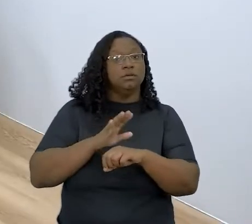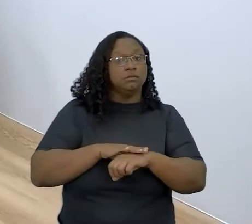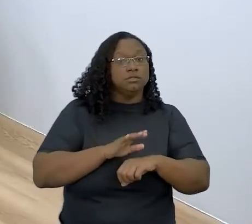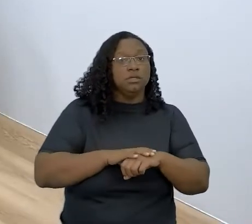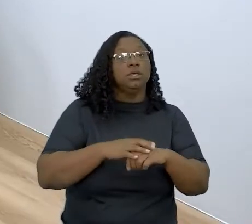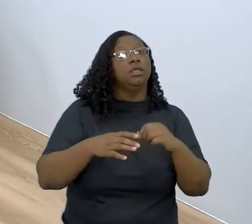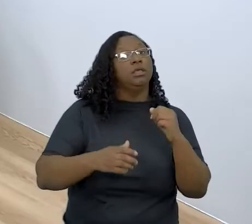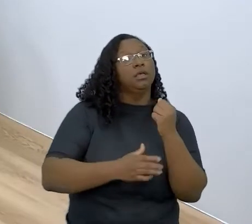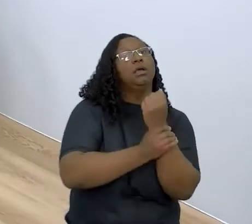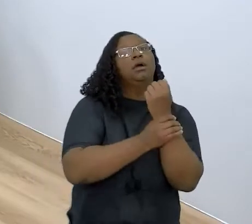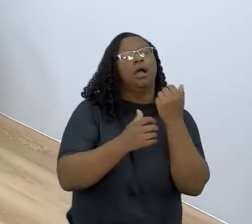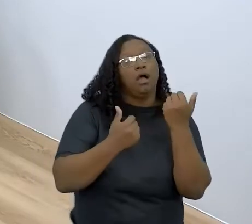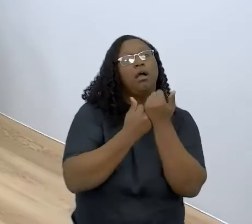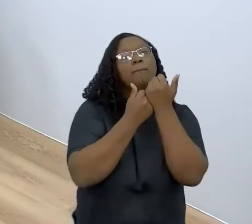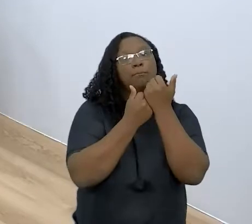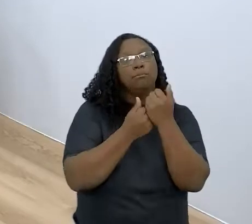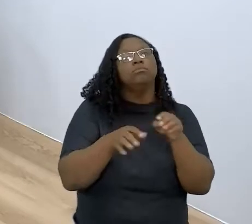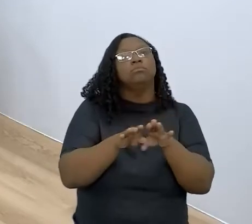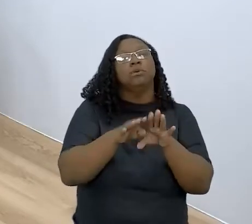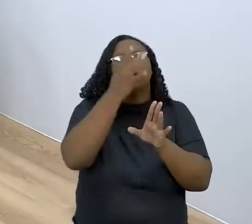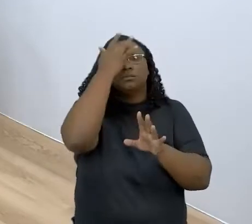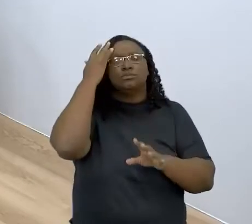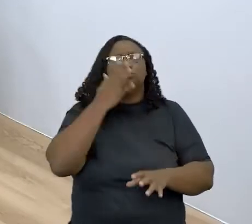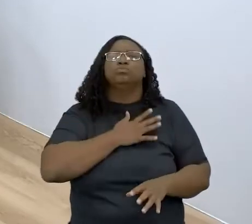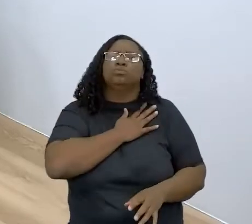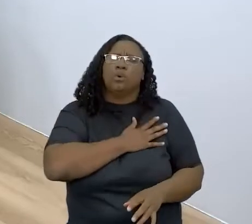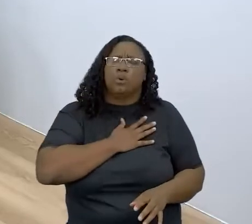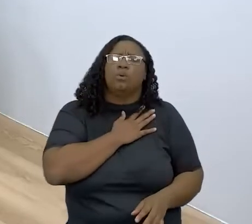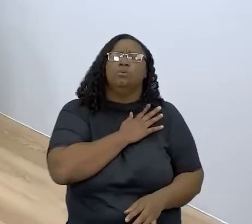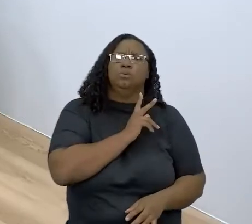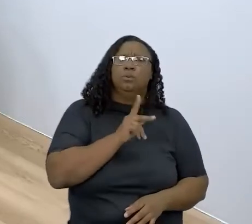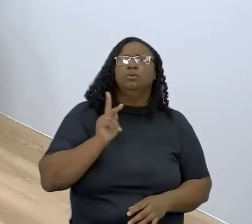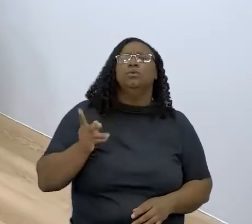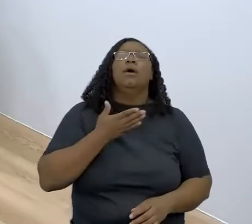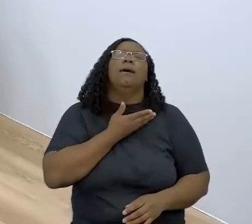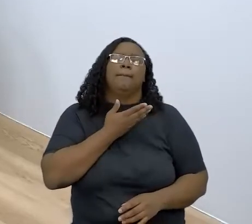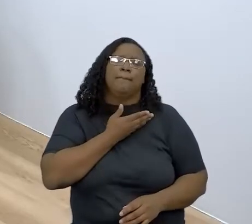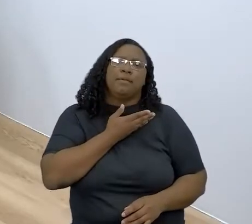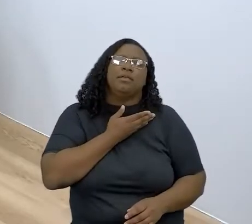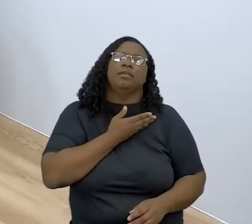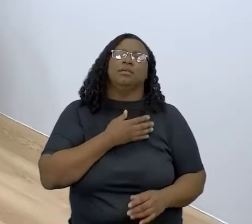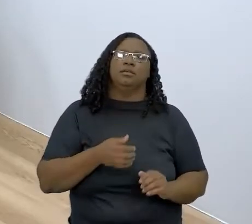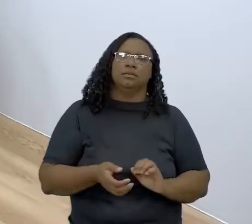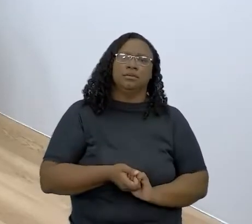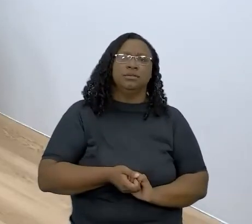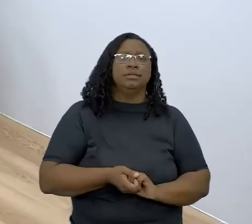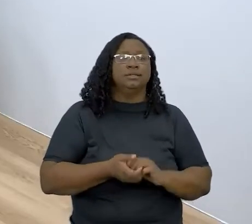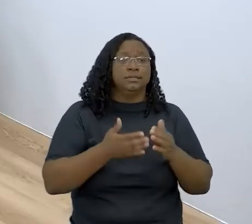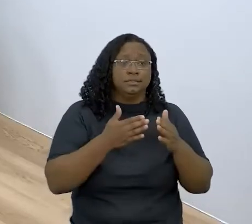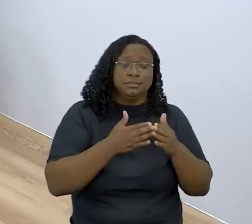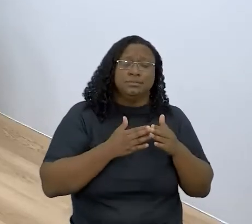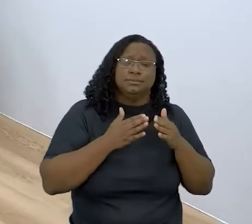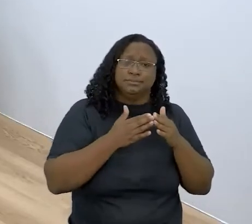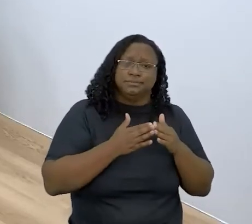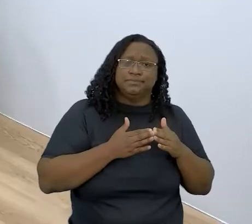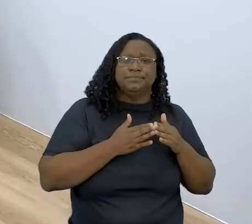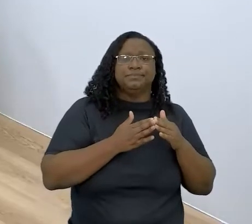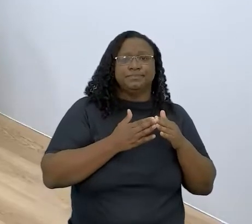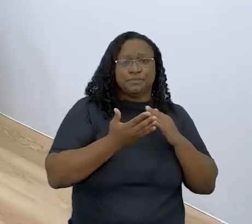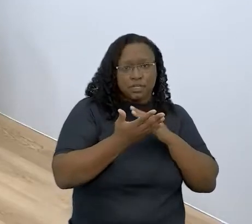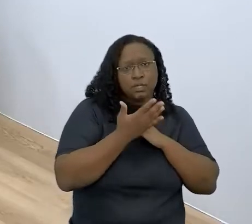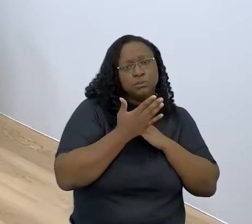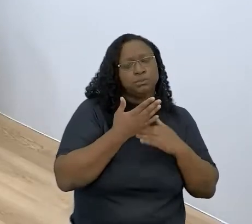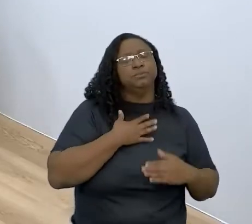apoio das pessoas que eu gosto, assim, dos professores, que eu sempre pedia um help, assim, uma ajuda mesmo, né? Então,